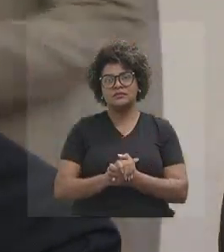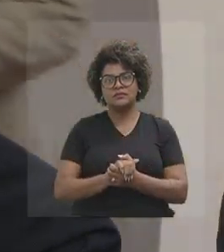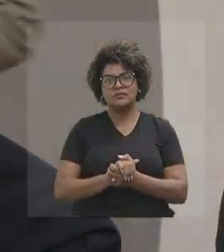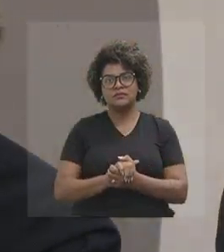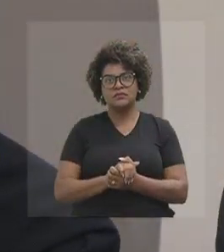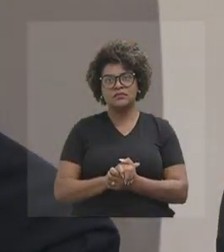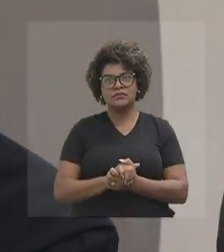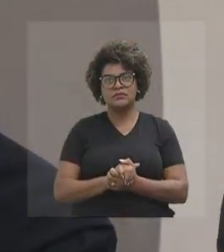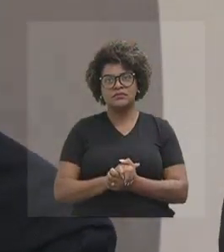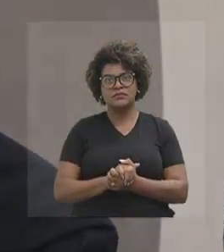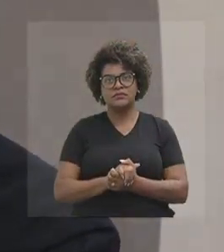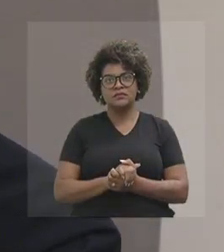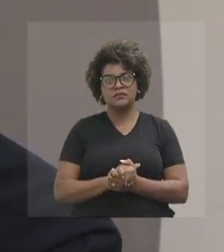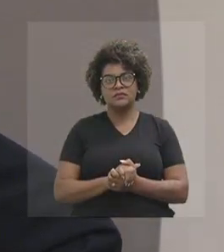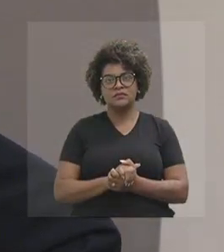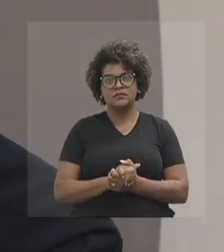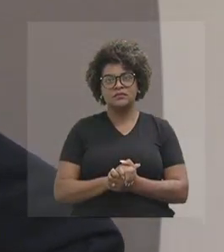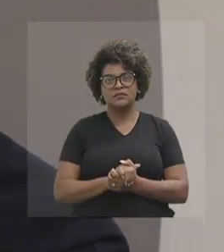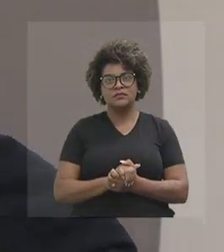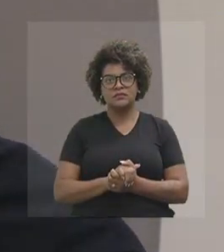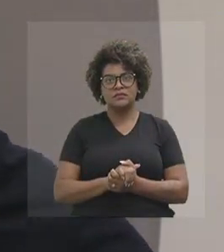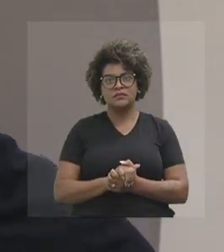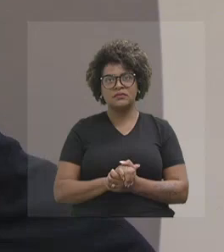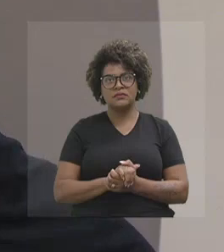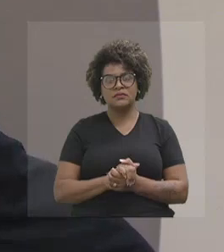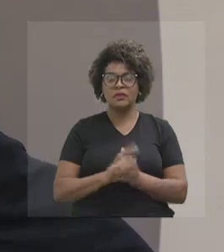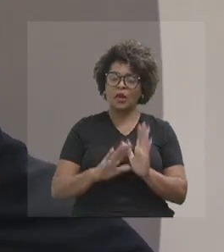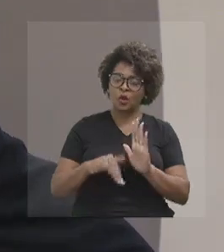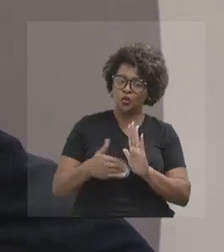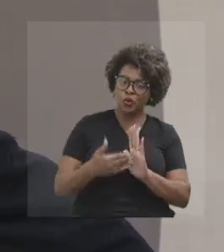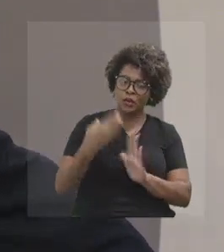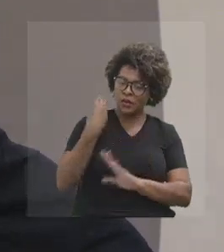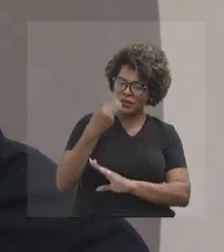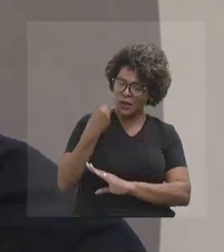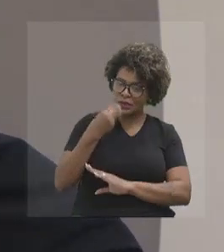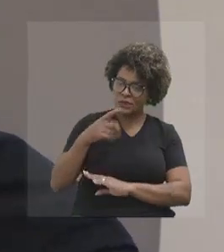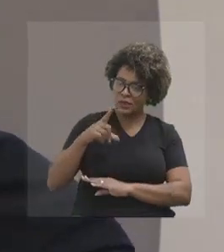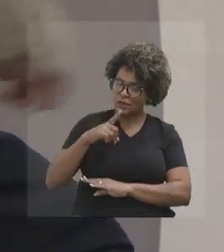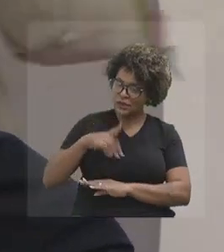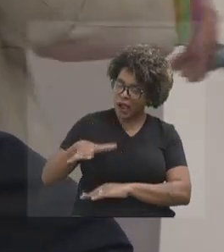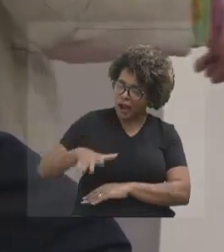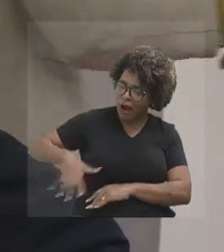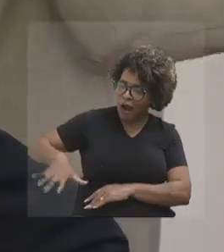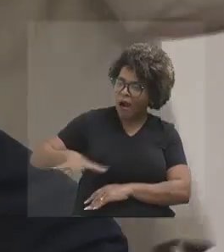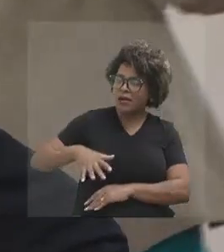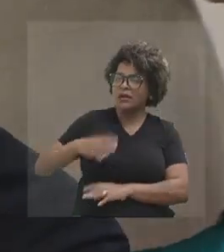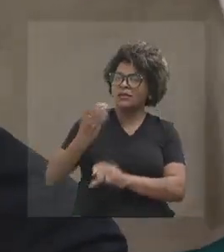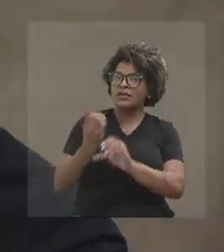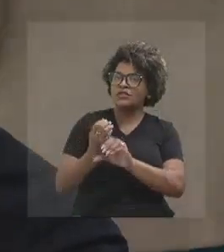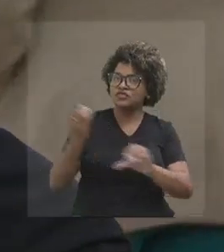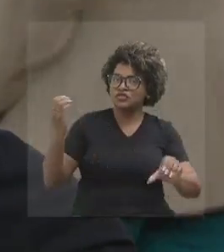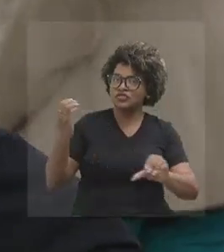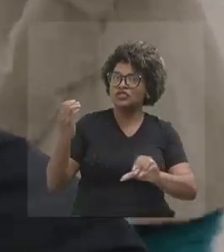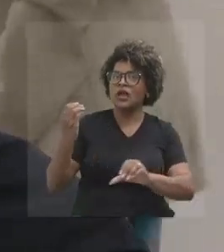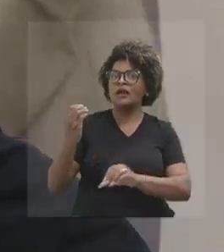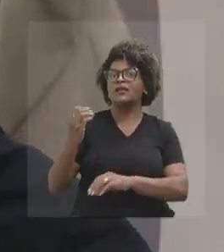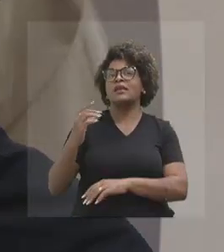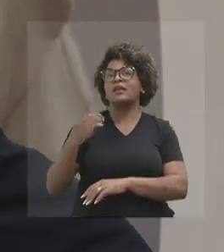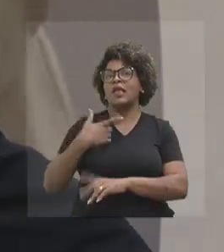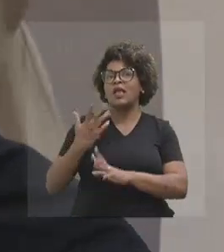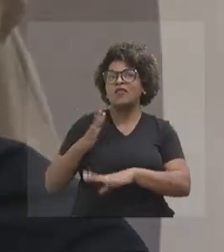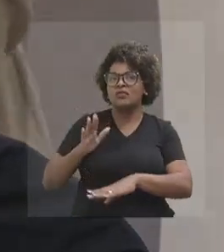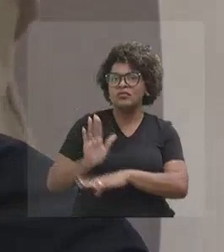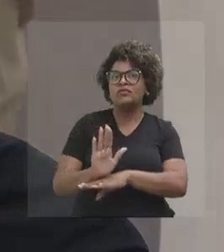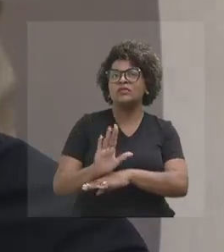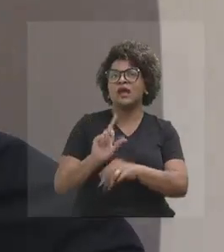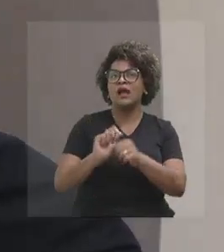e, com a experiência de engenharia, eu acredito que vou conseguir ajudar bastante a gente a fazer as pessoas saberem do que